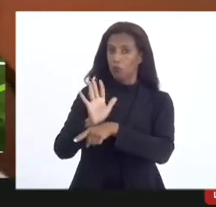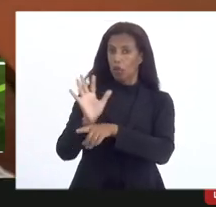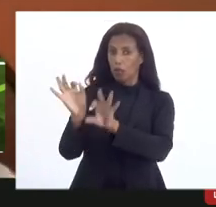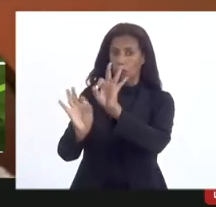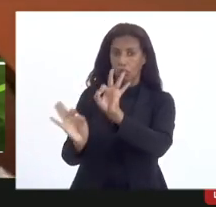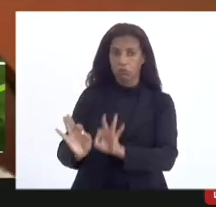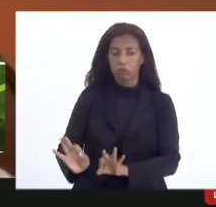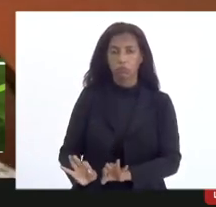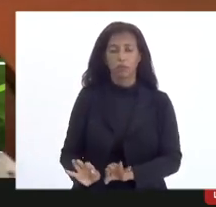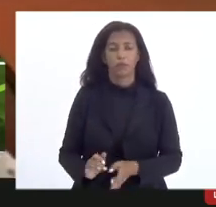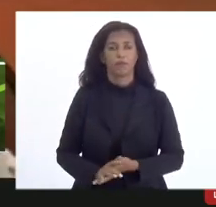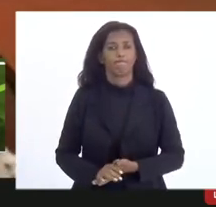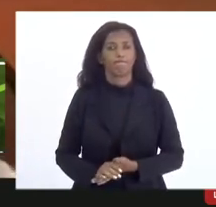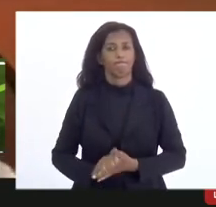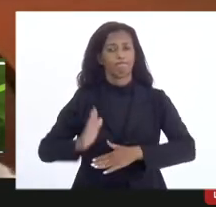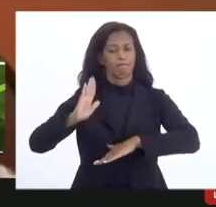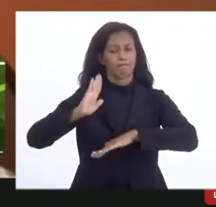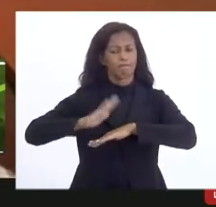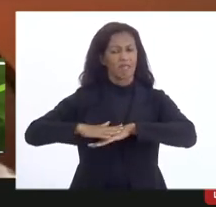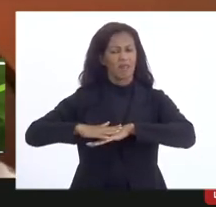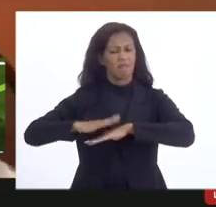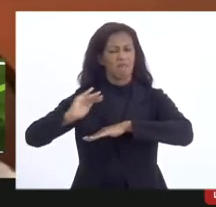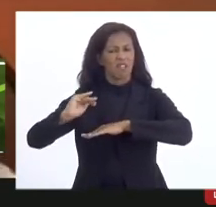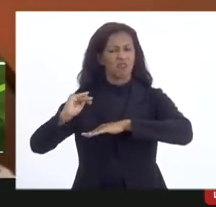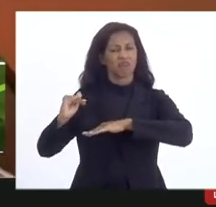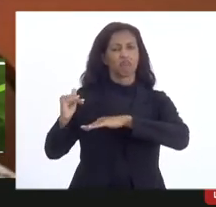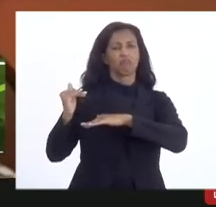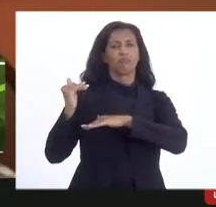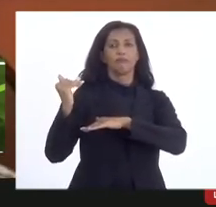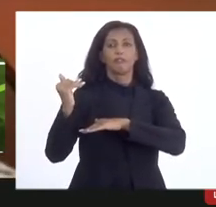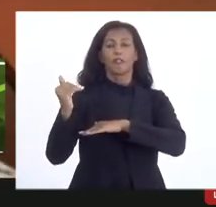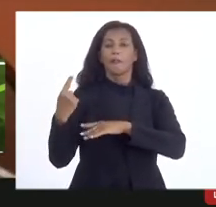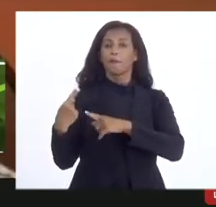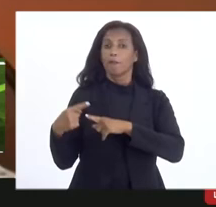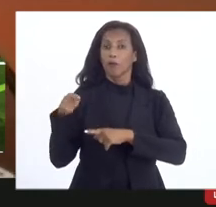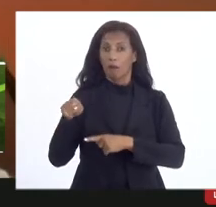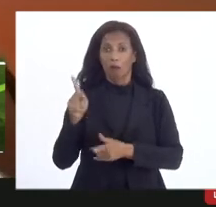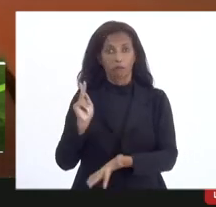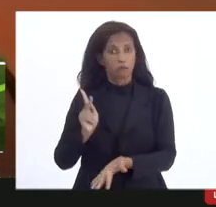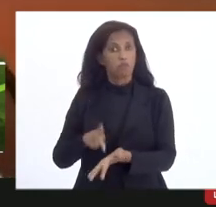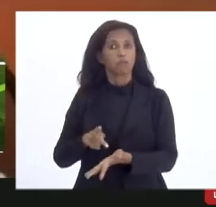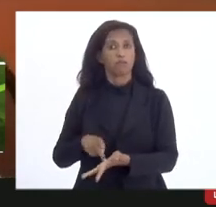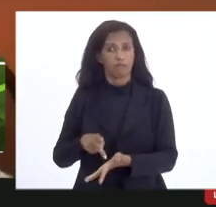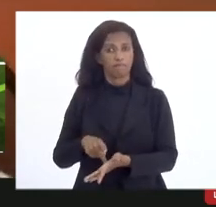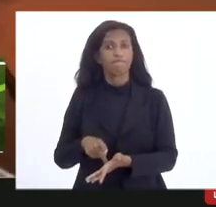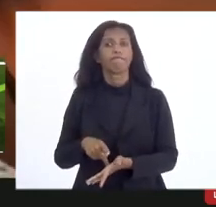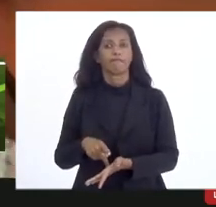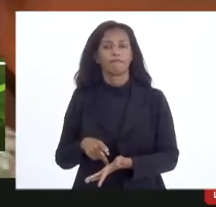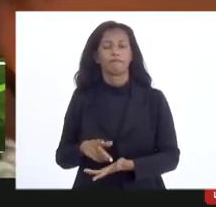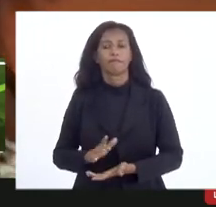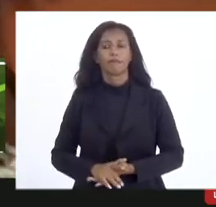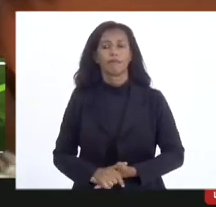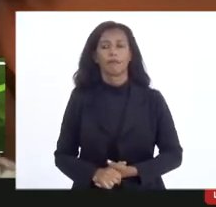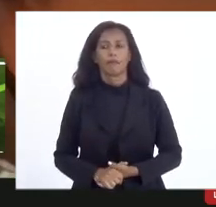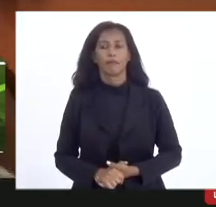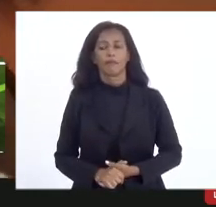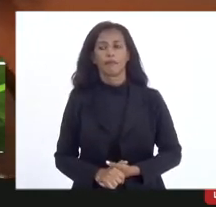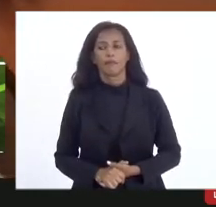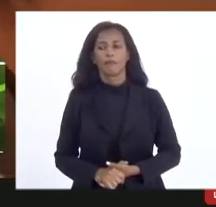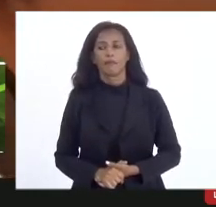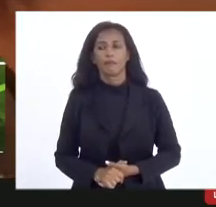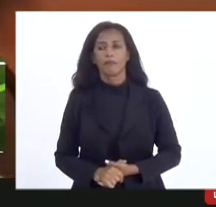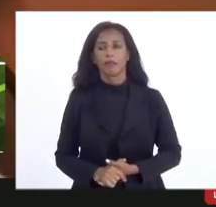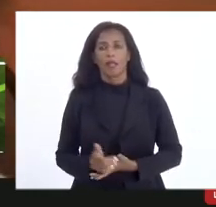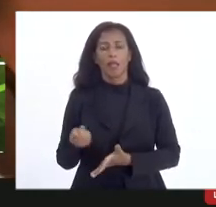é um pouco mais ousado porque ele de fato é a